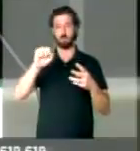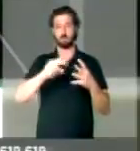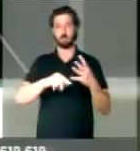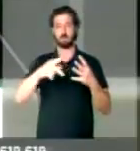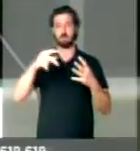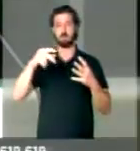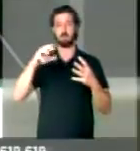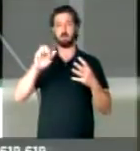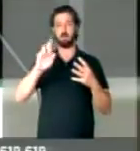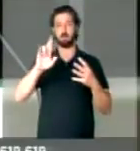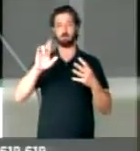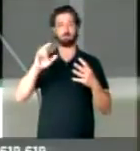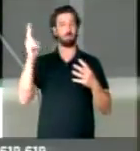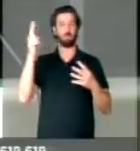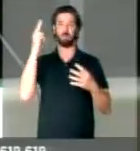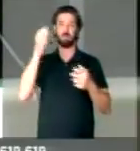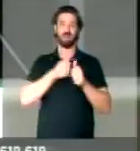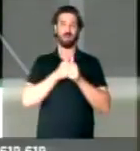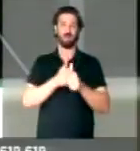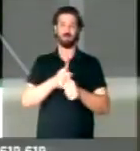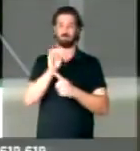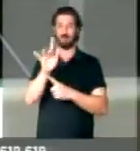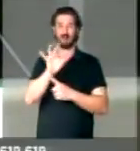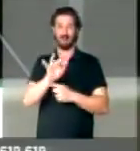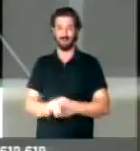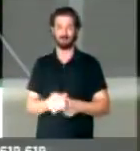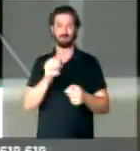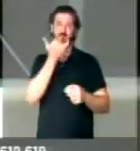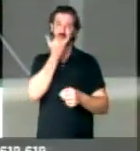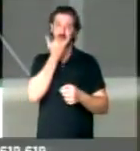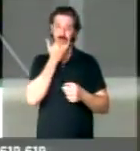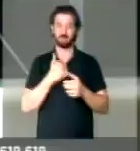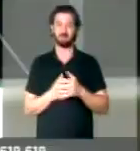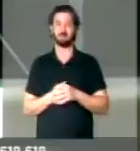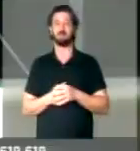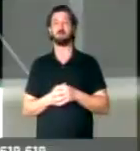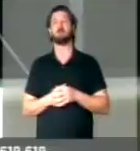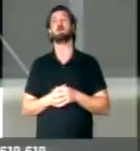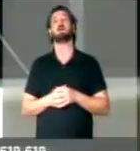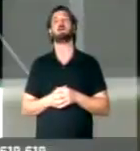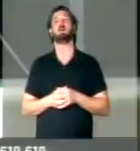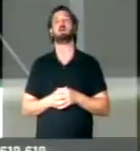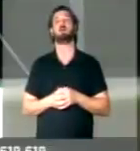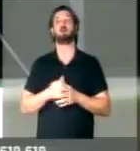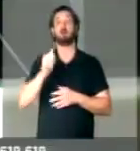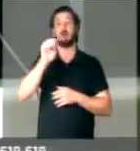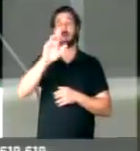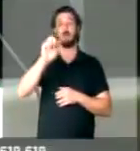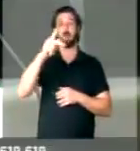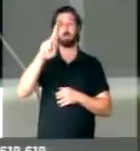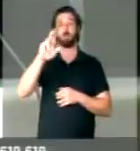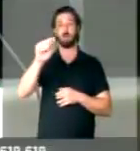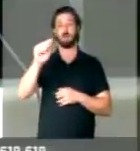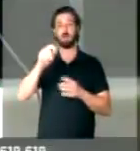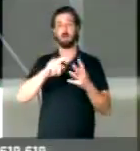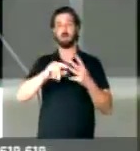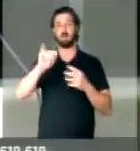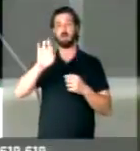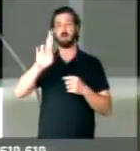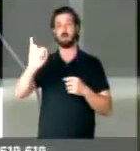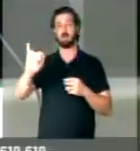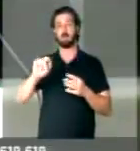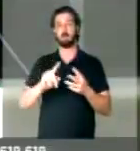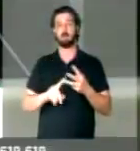Capinópolis, Carneirinho, Frutal, Itapajipe, Planura, Tupaciguara, Arapuá, Iraí de